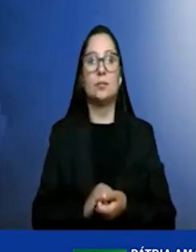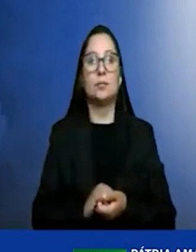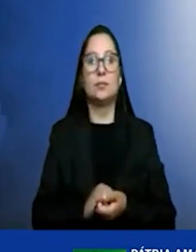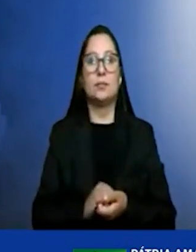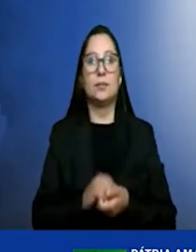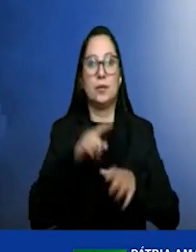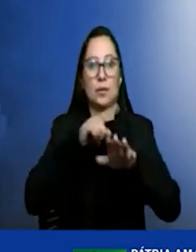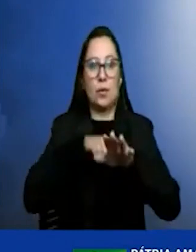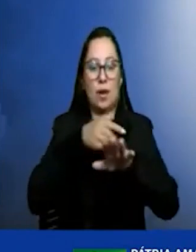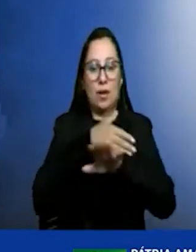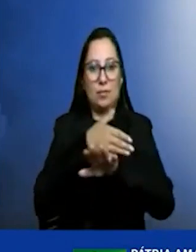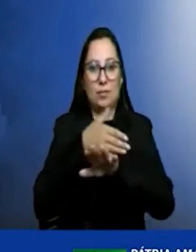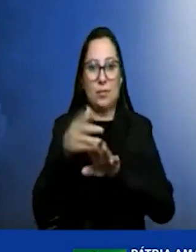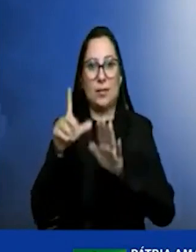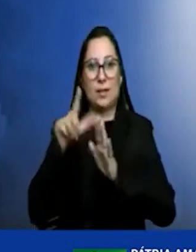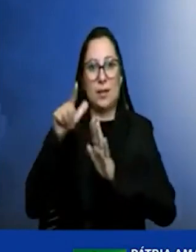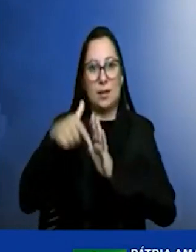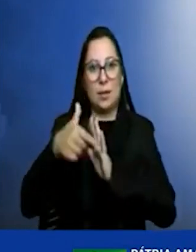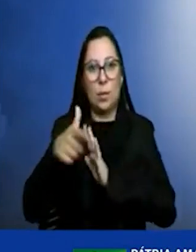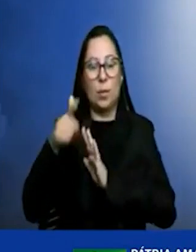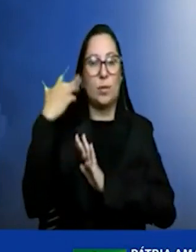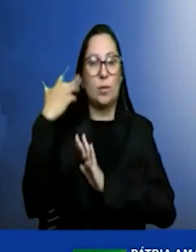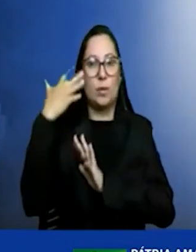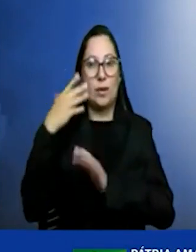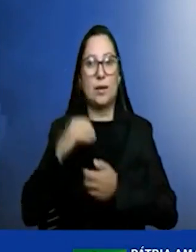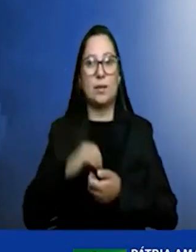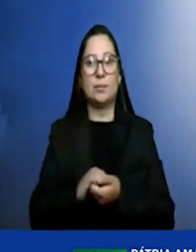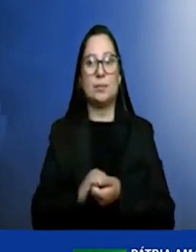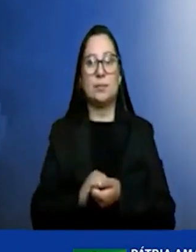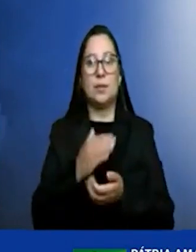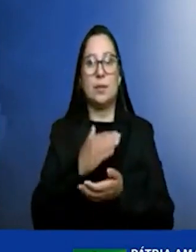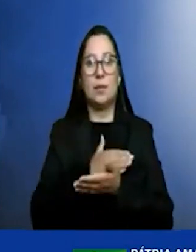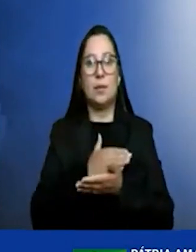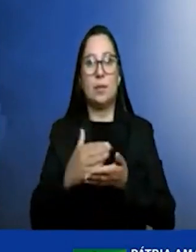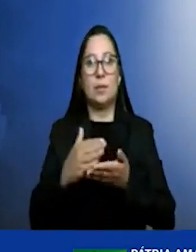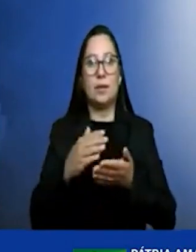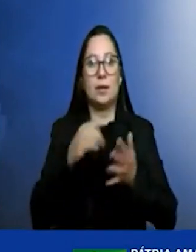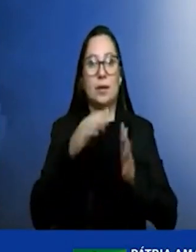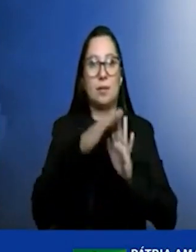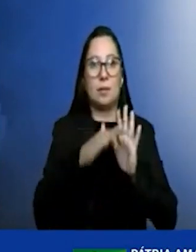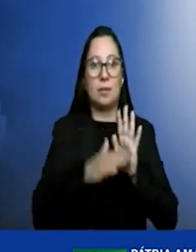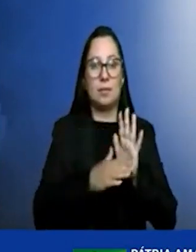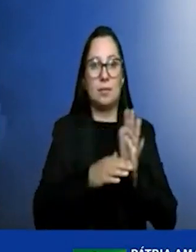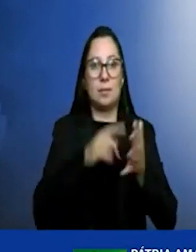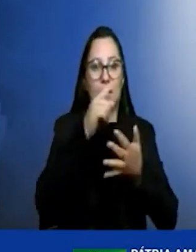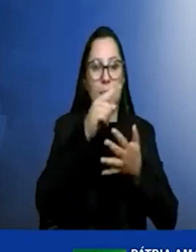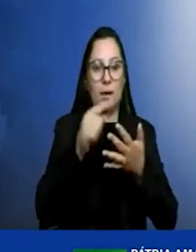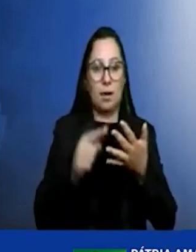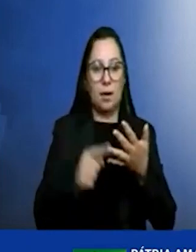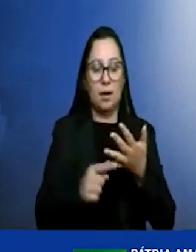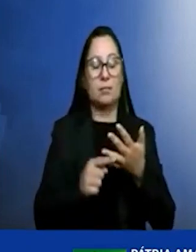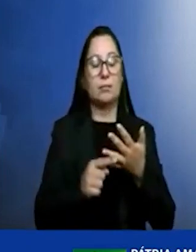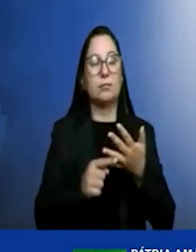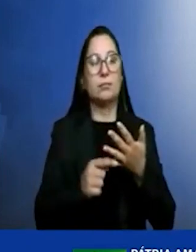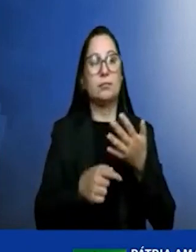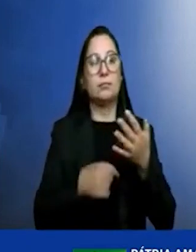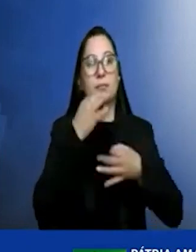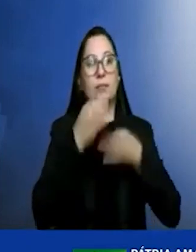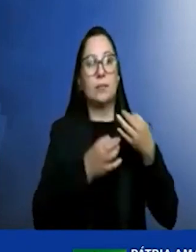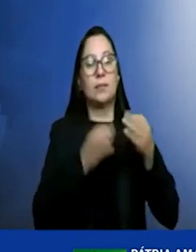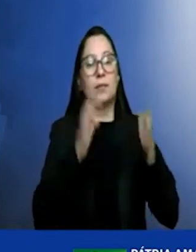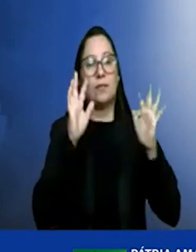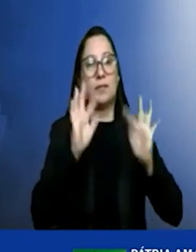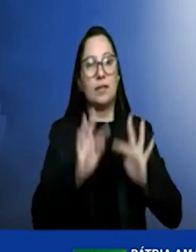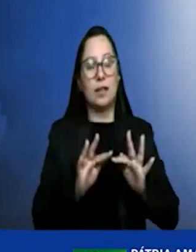temos os novos painéis começando mais uma vez para a jovem suas considerações finais rápidas por favor